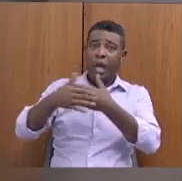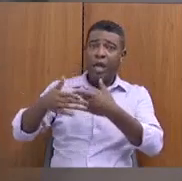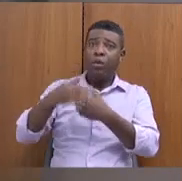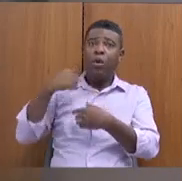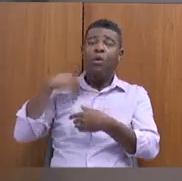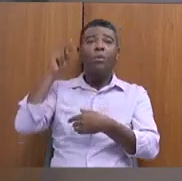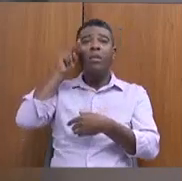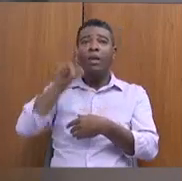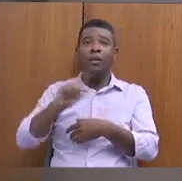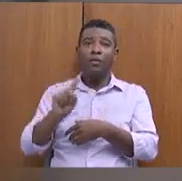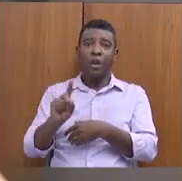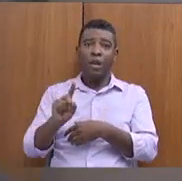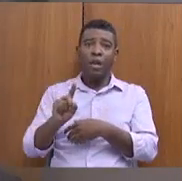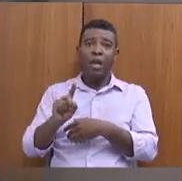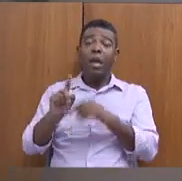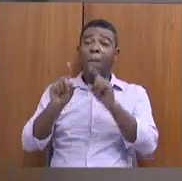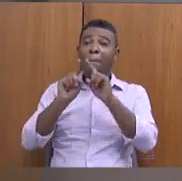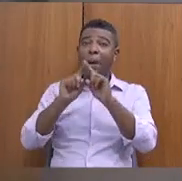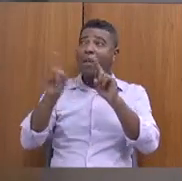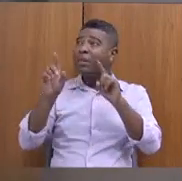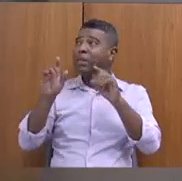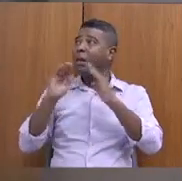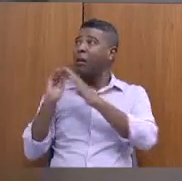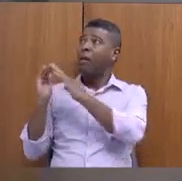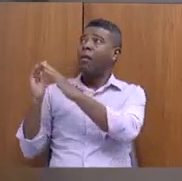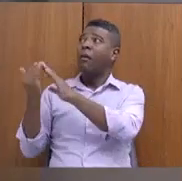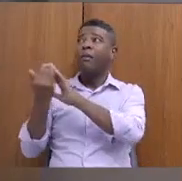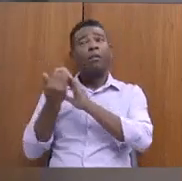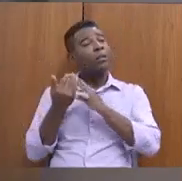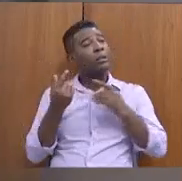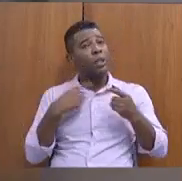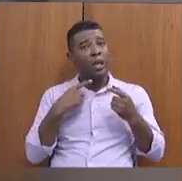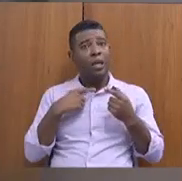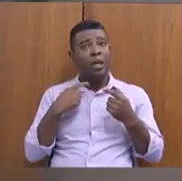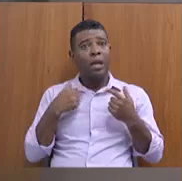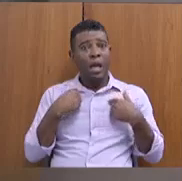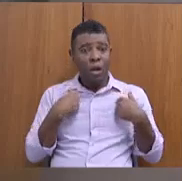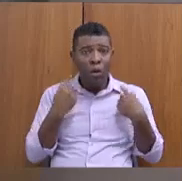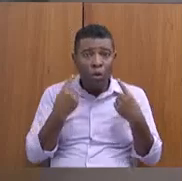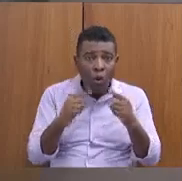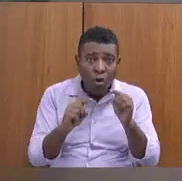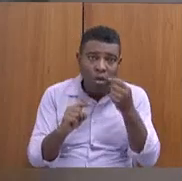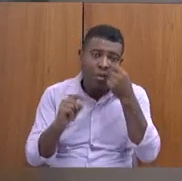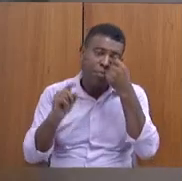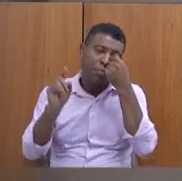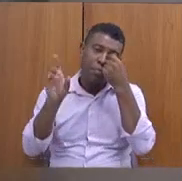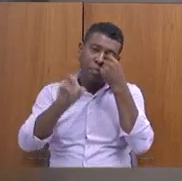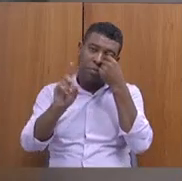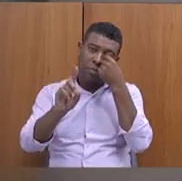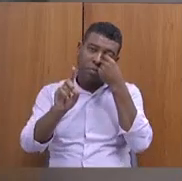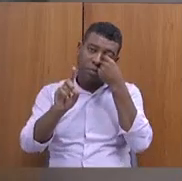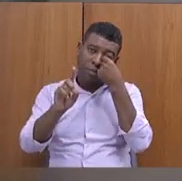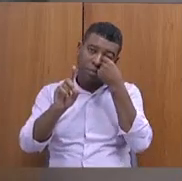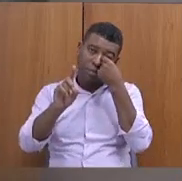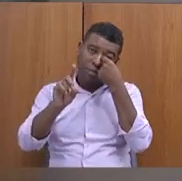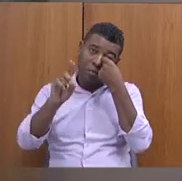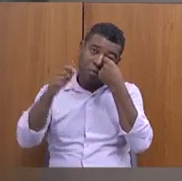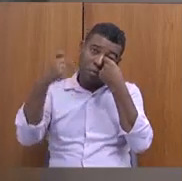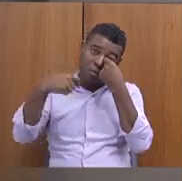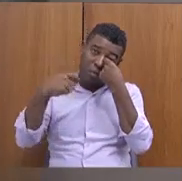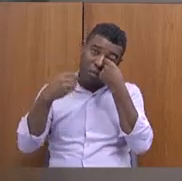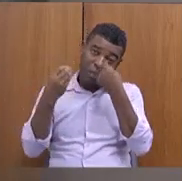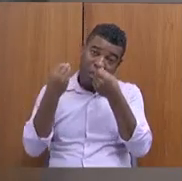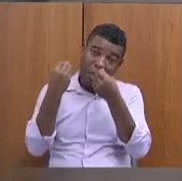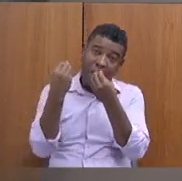Belo Horizonte tem que ter? Não sou contra morador de rua, pelo contrário. Eu acho que nós temos que dar toda a proteção, temos que dar